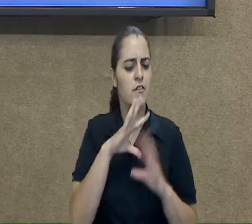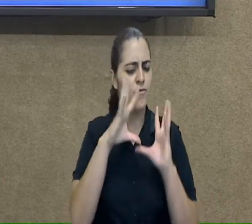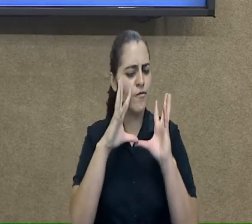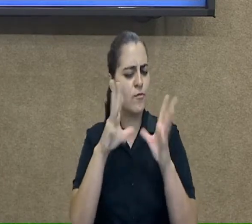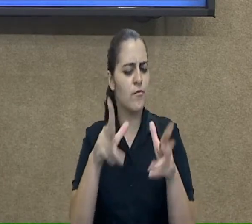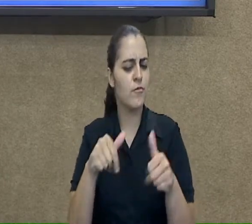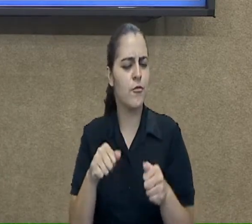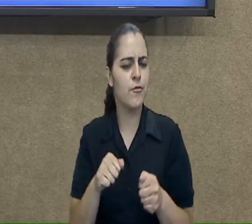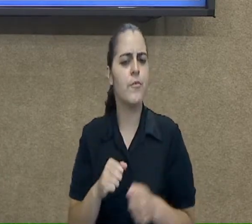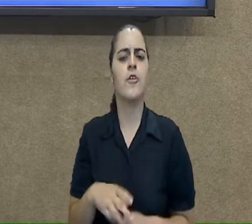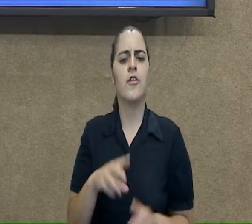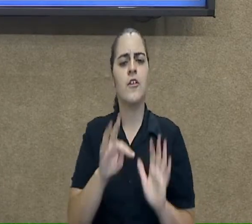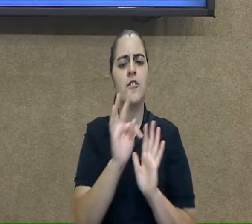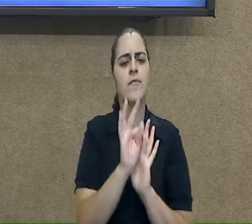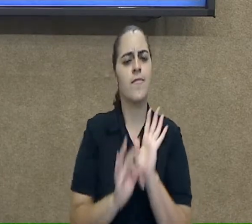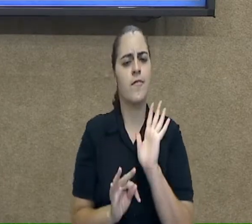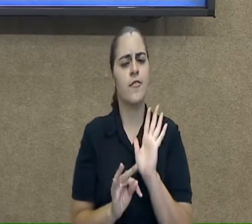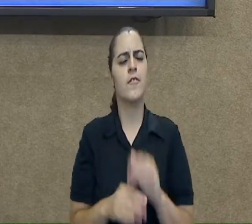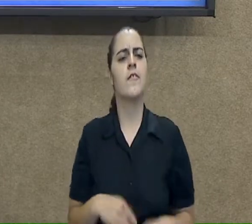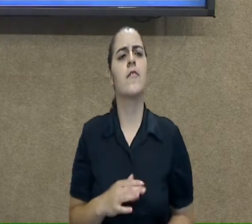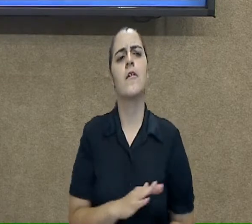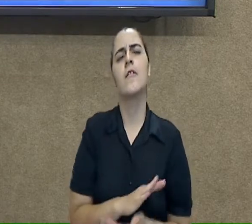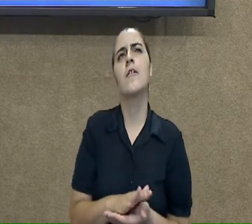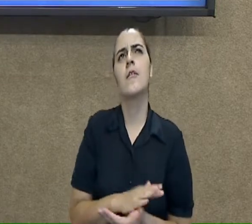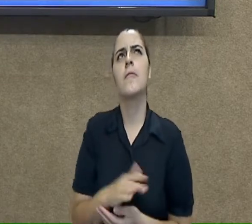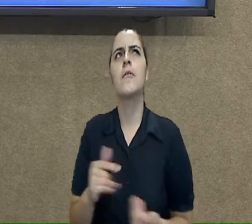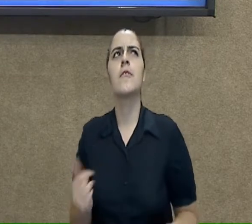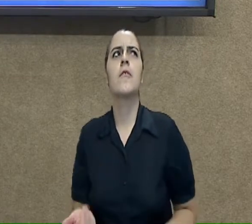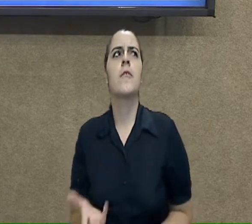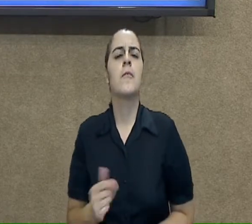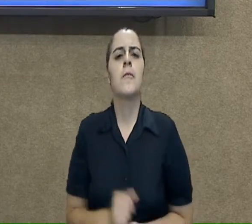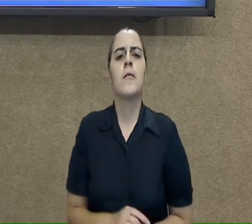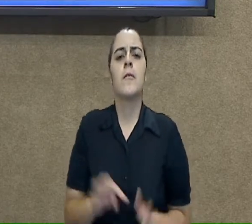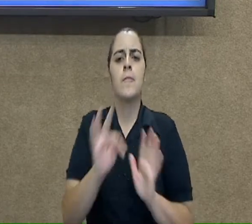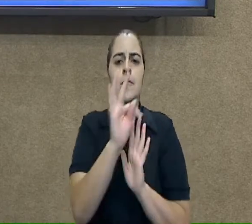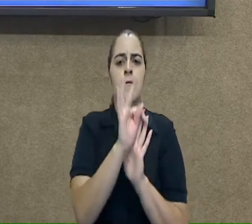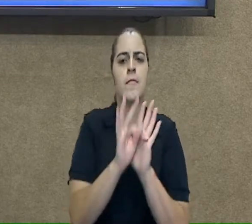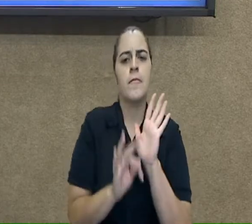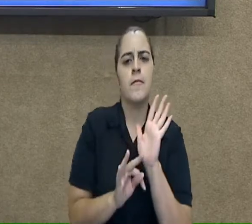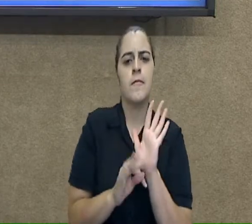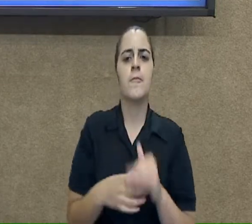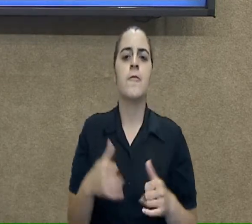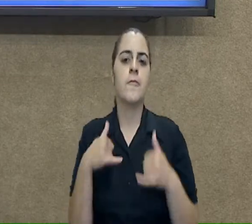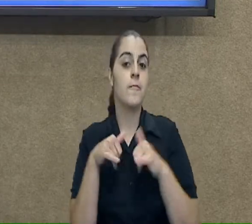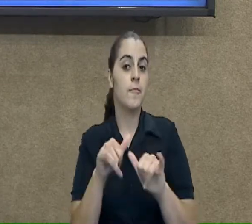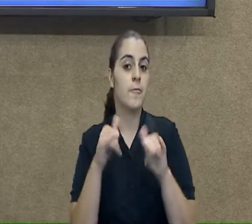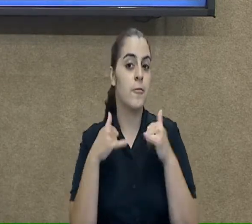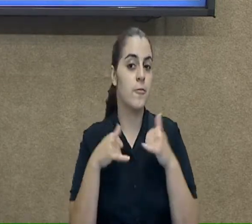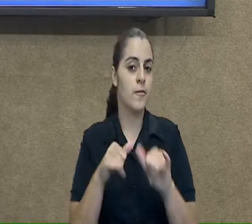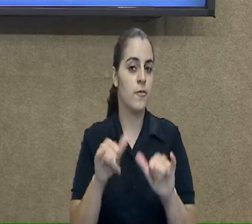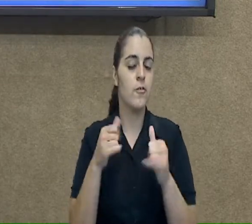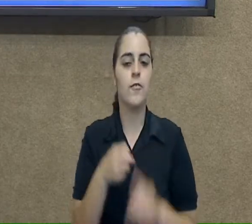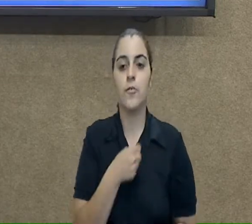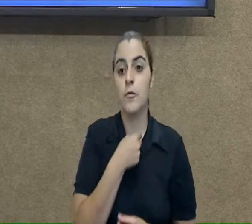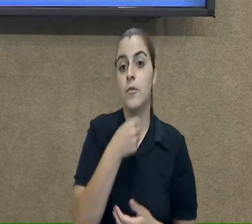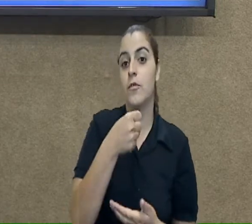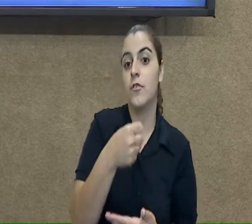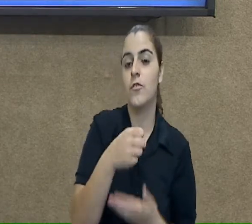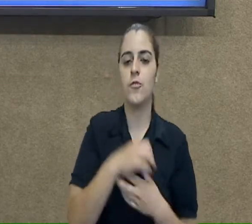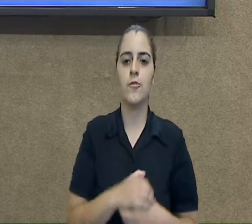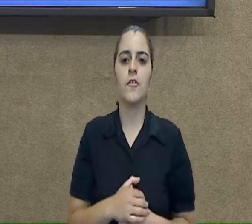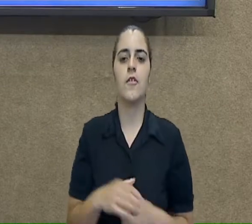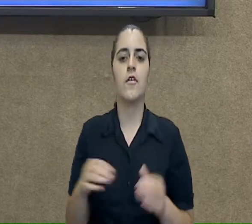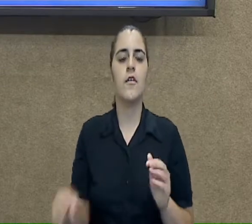que esse texto, ele nada mais é que um texto que fala sobre uma notícia. Ele se